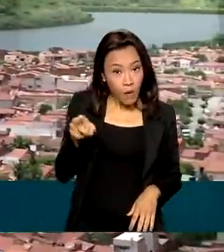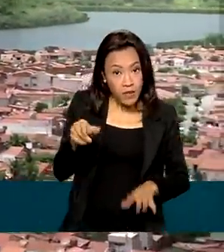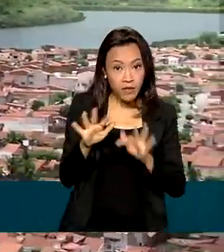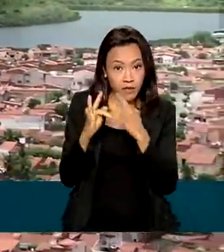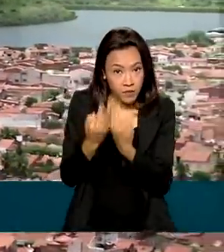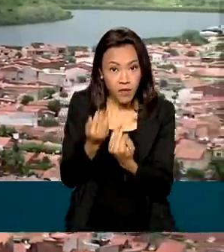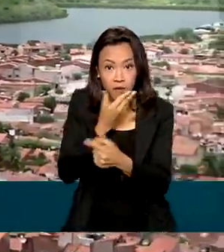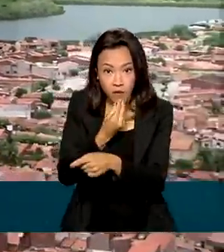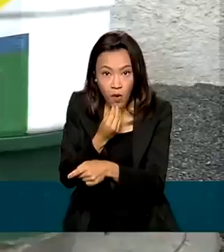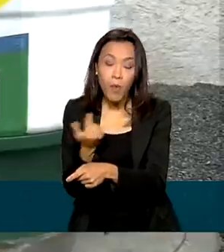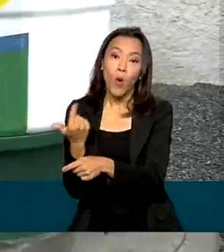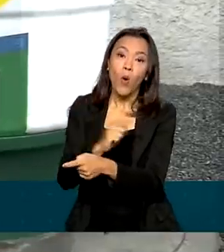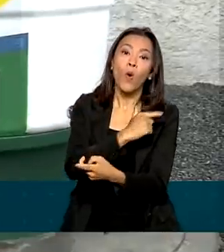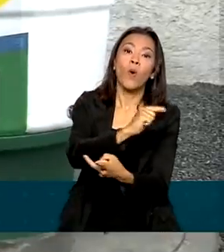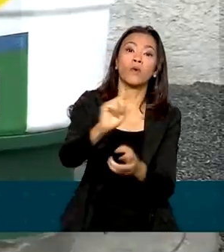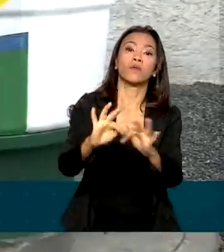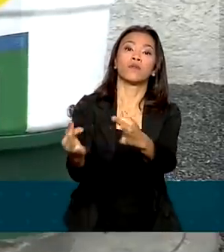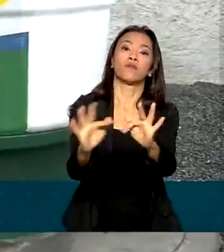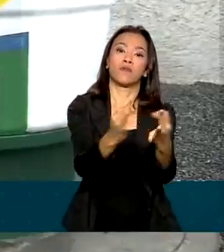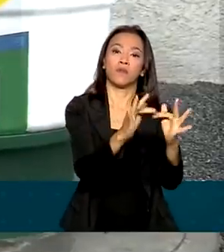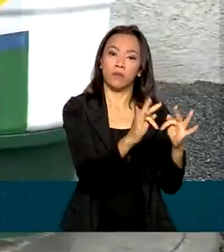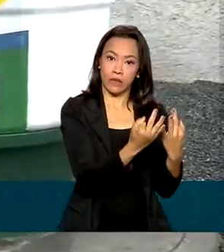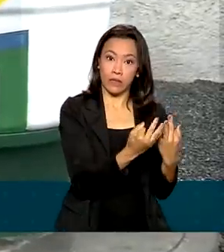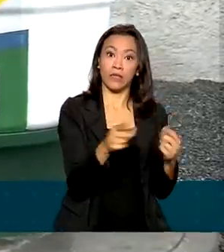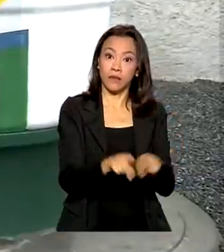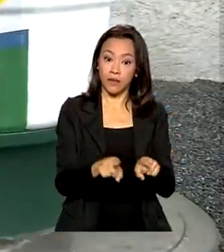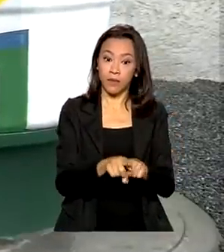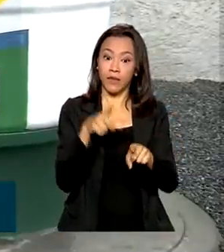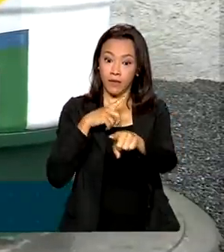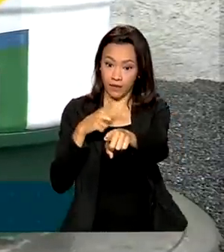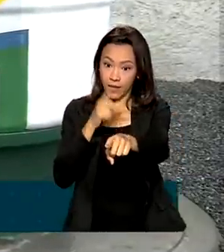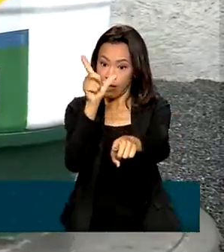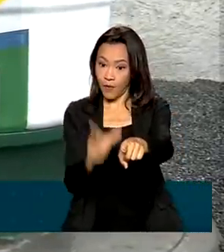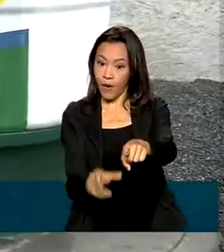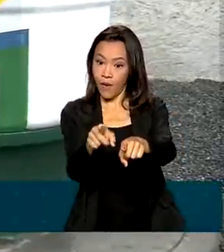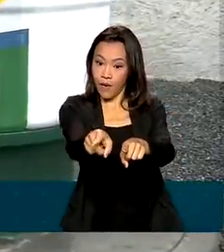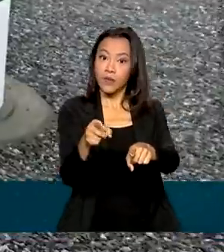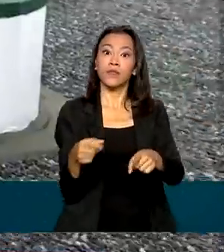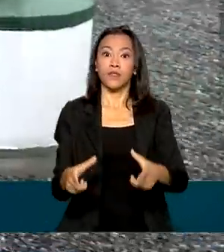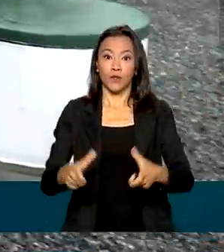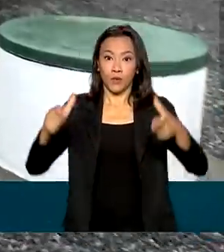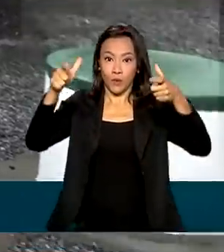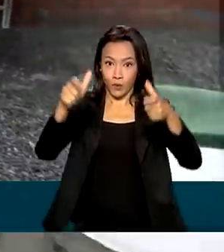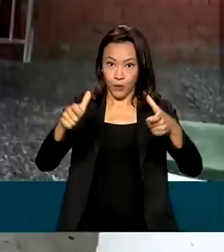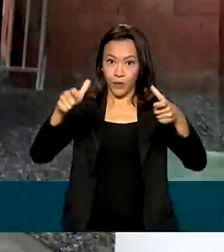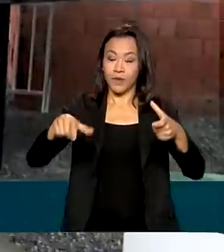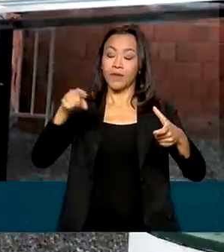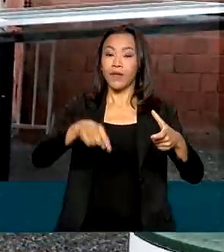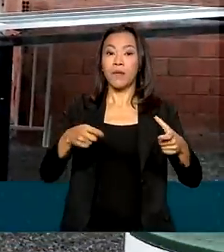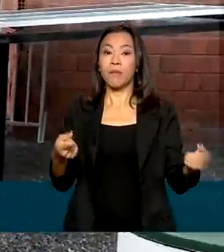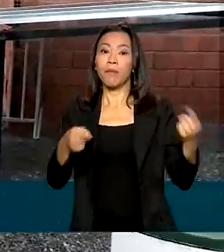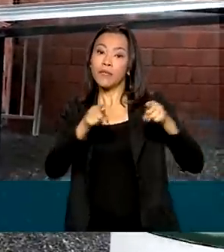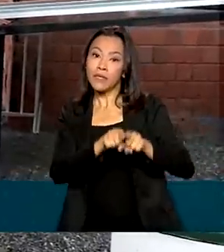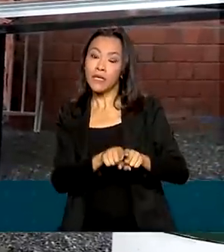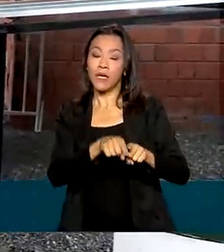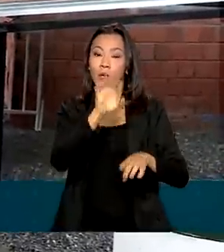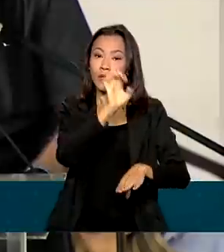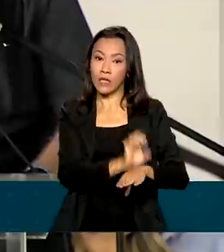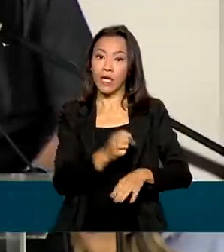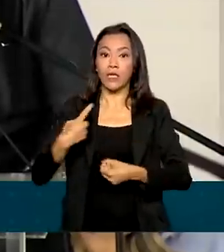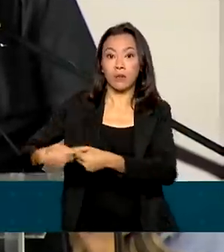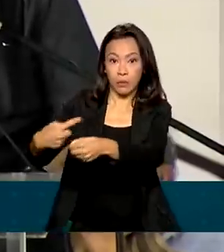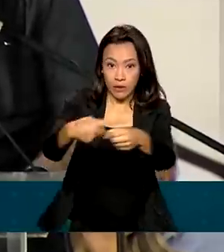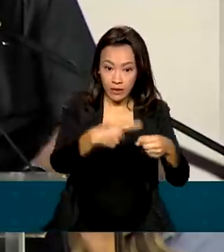mil pessoas do Ceará são beneficiadas por poços, com investimentos do governo federal em parceria com o Estado e municípios.